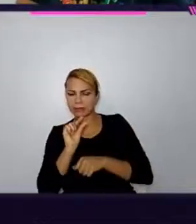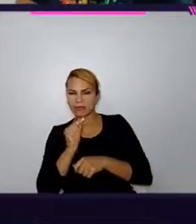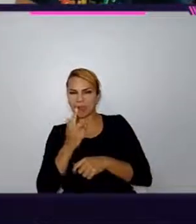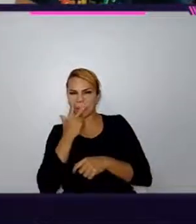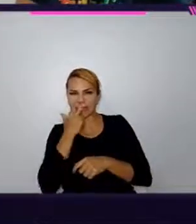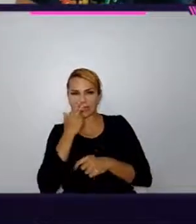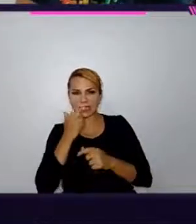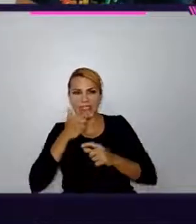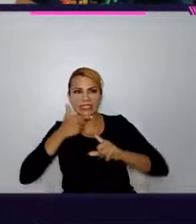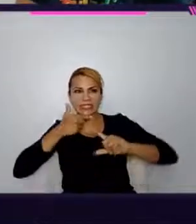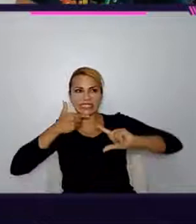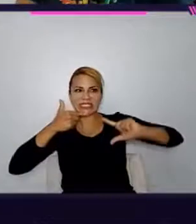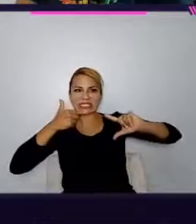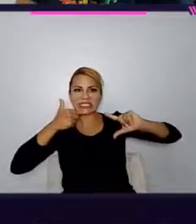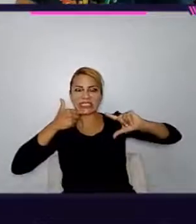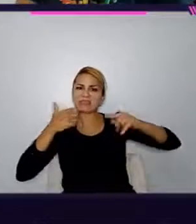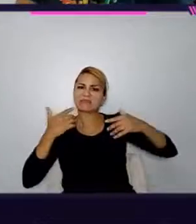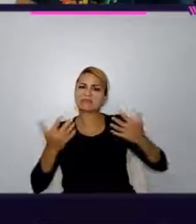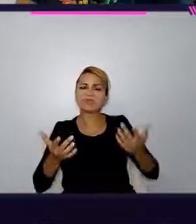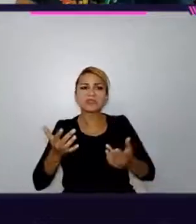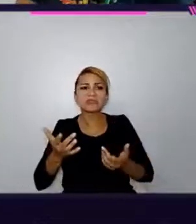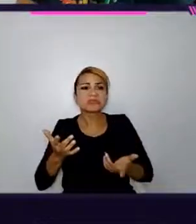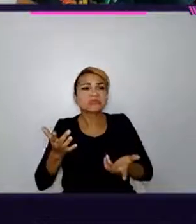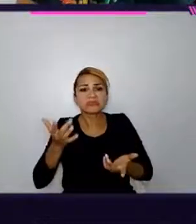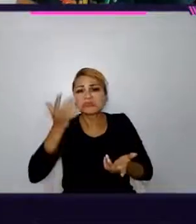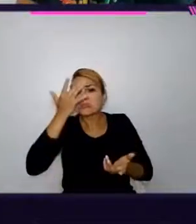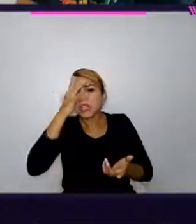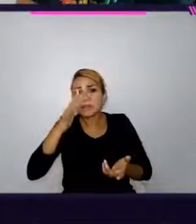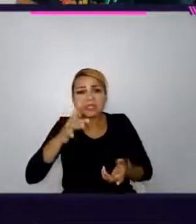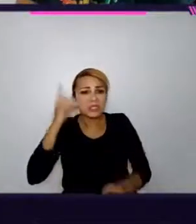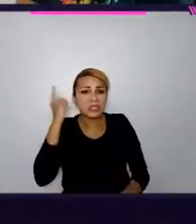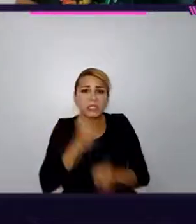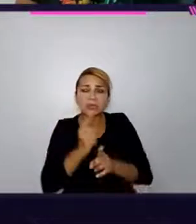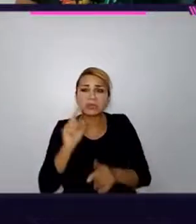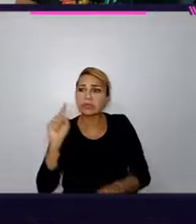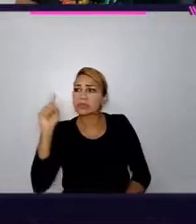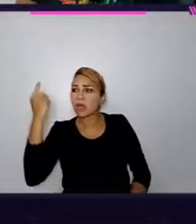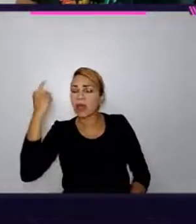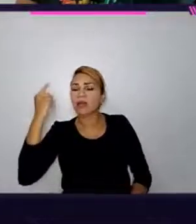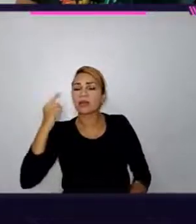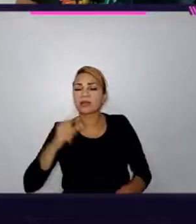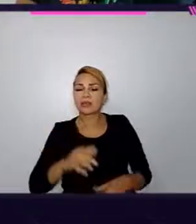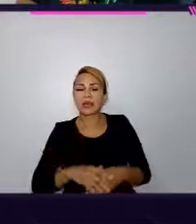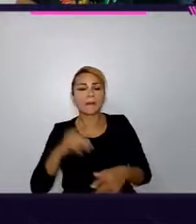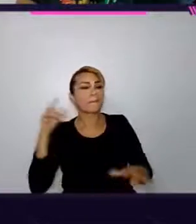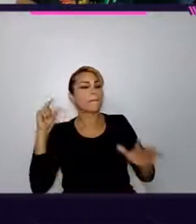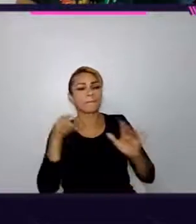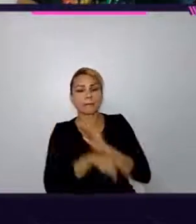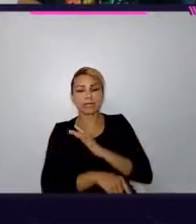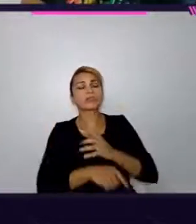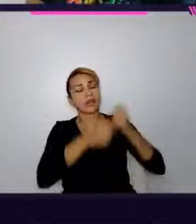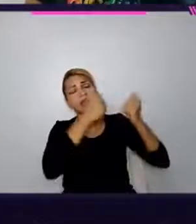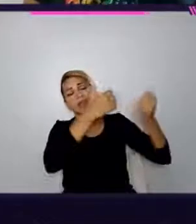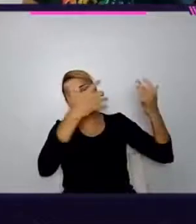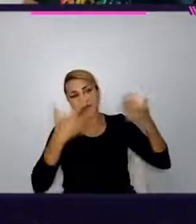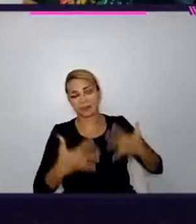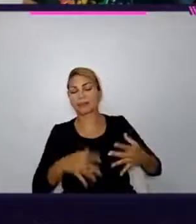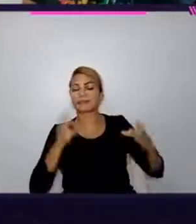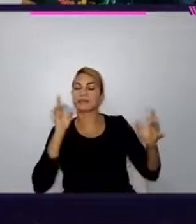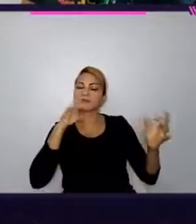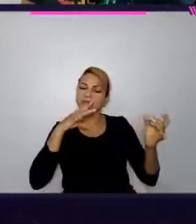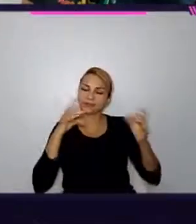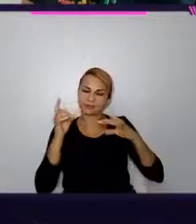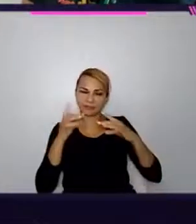tipo, seria uma coisa que eu não queria descobrir sozinha, né? Mas eu perguntei a ela, perguntei o que ela achava, e aí ela acabou me dando esse feedback. Então,